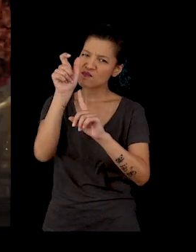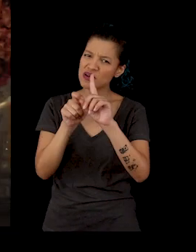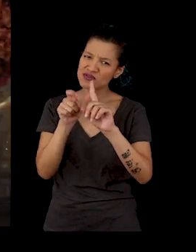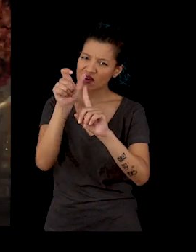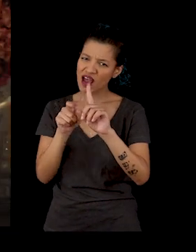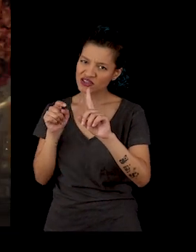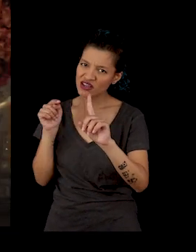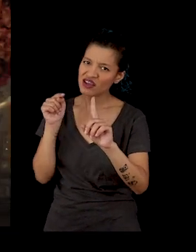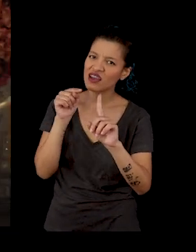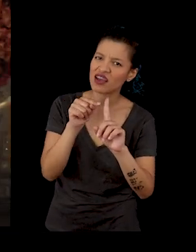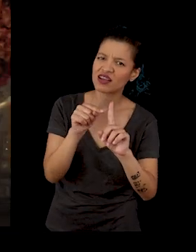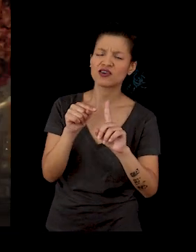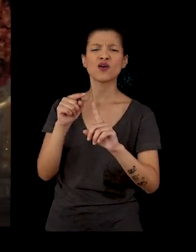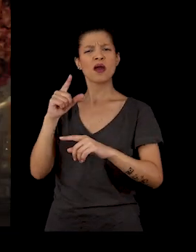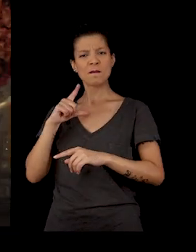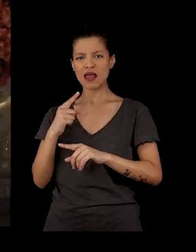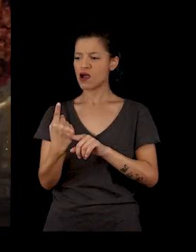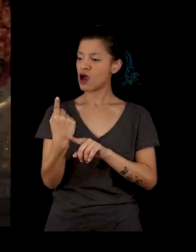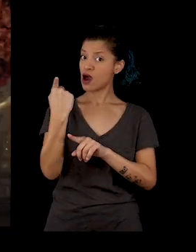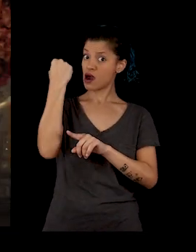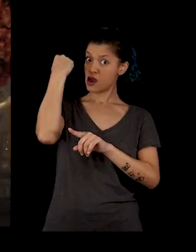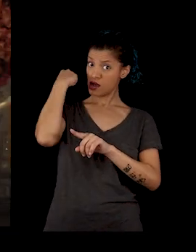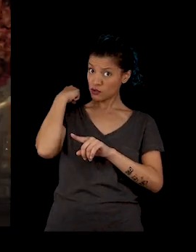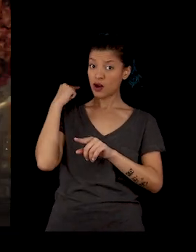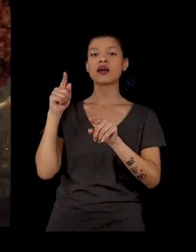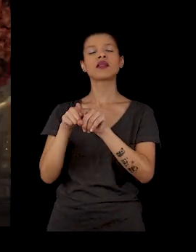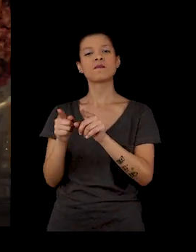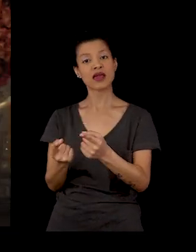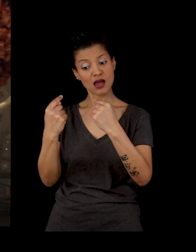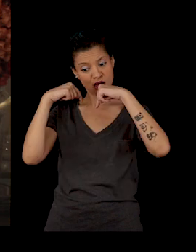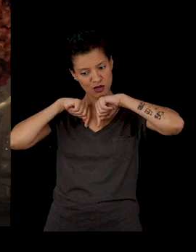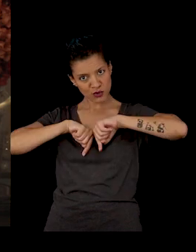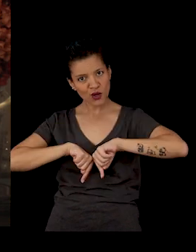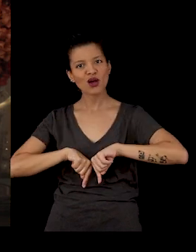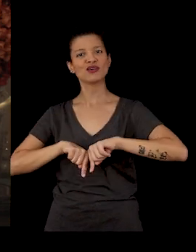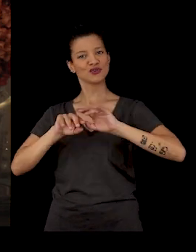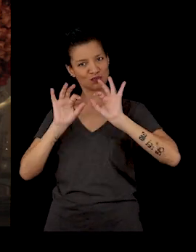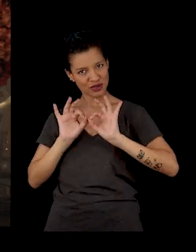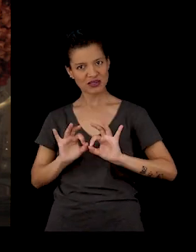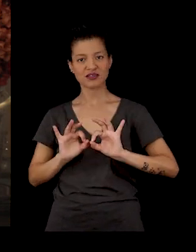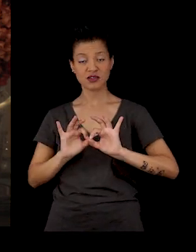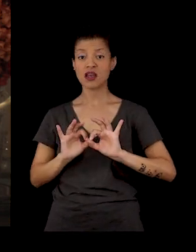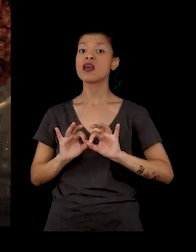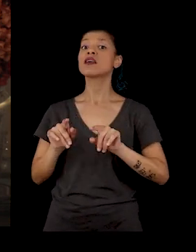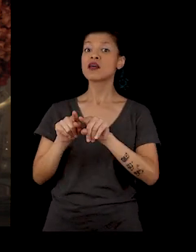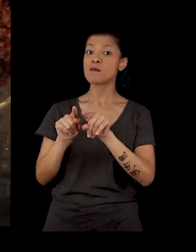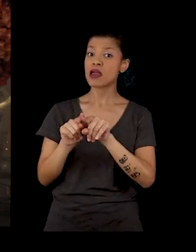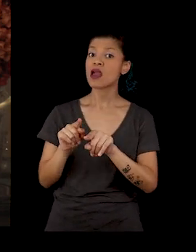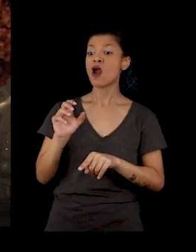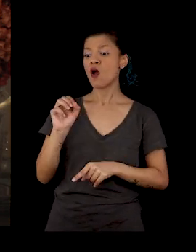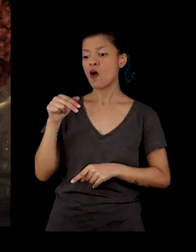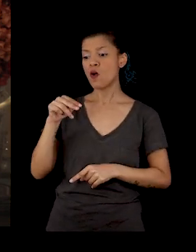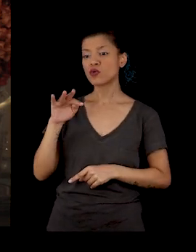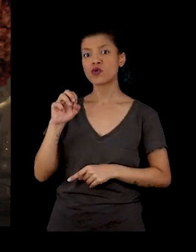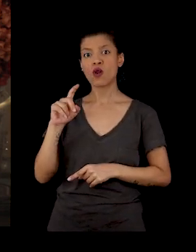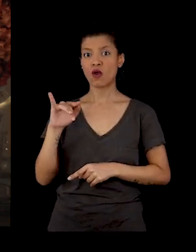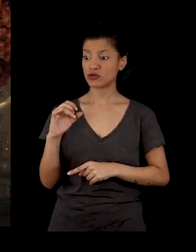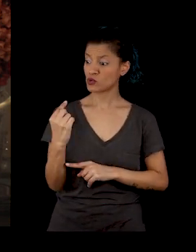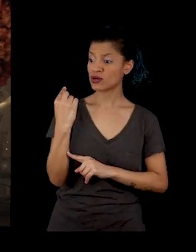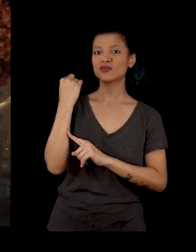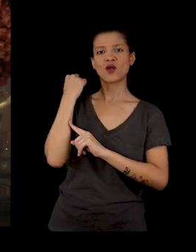um personagem ontológico e antológico, de antologia mesmo. E de ontologia,